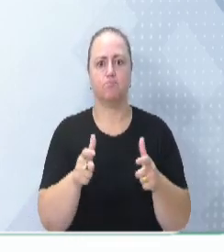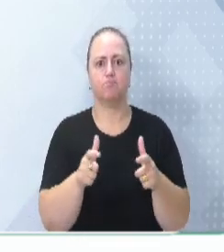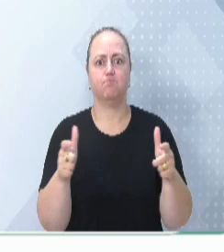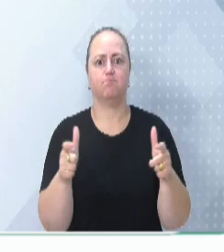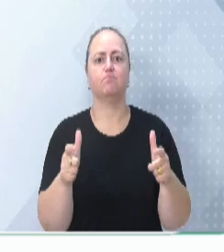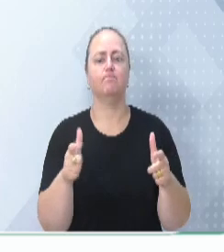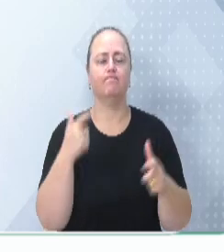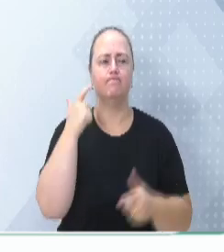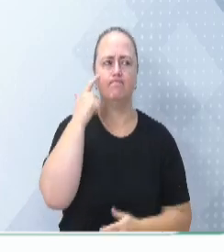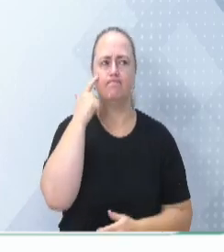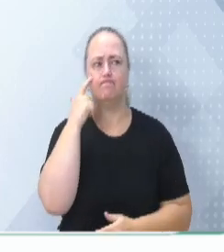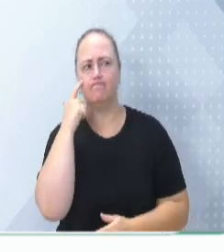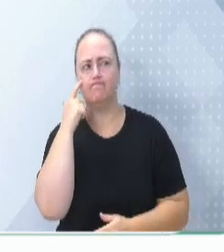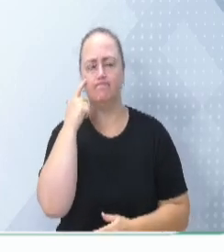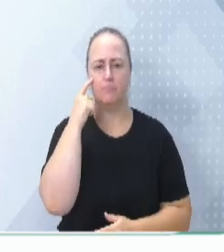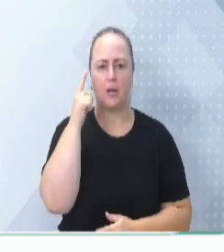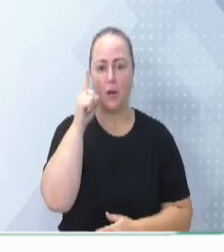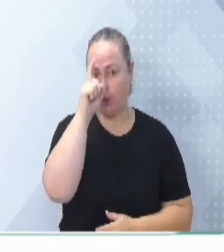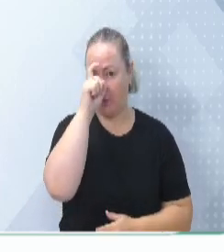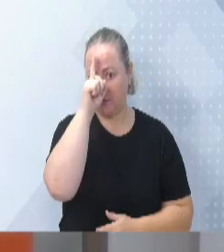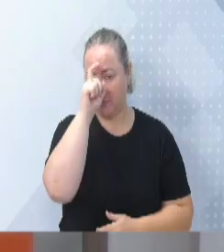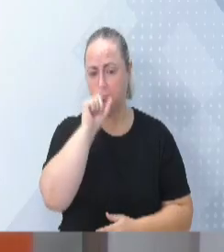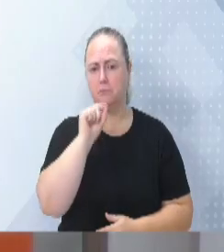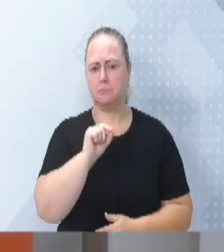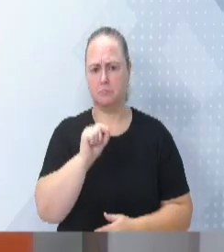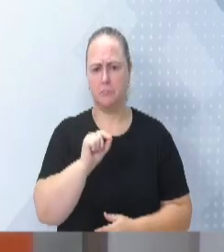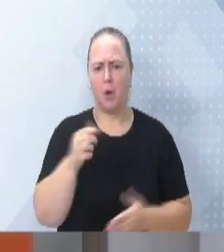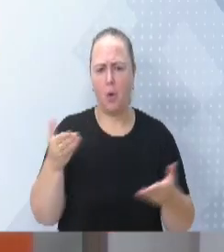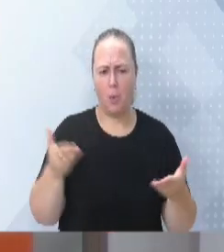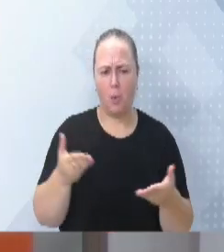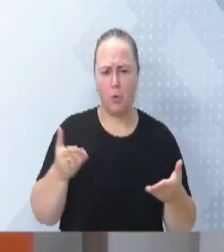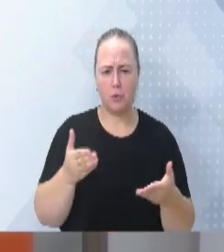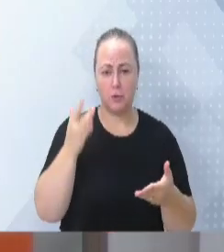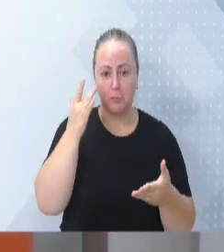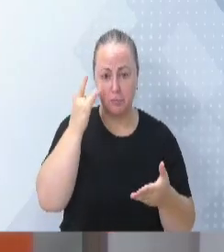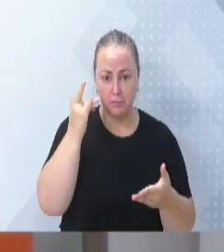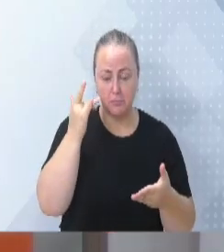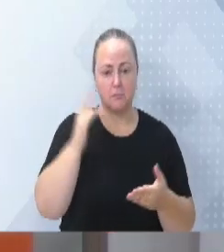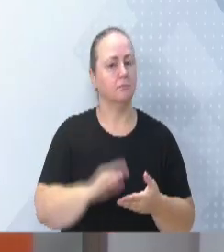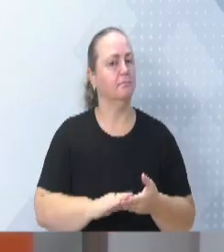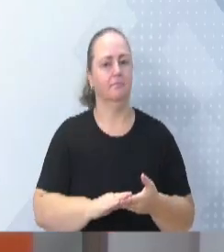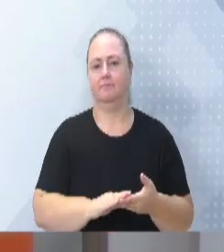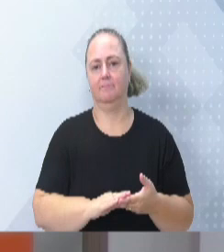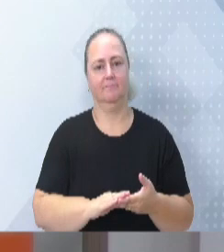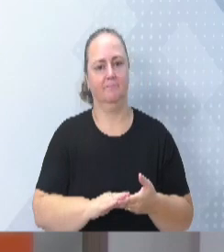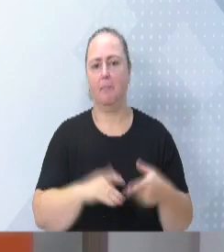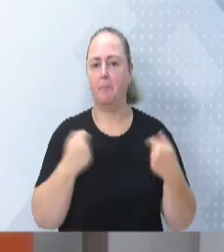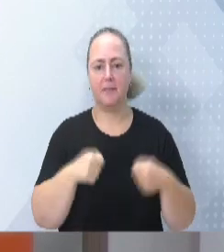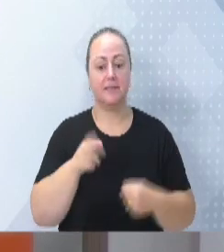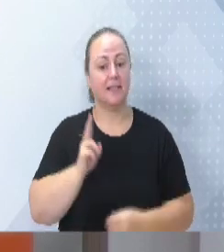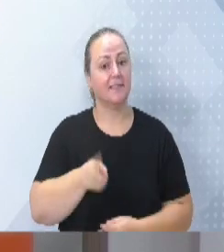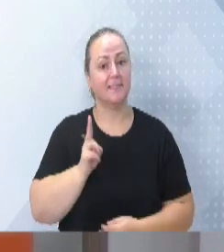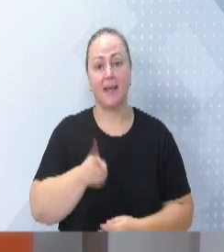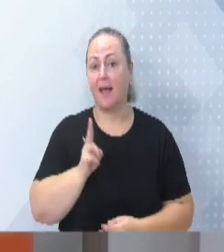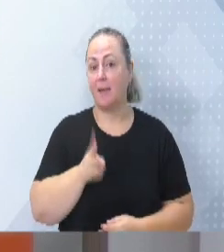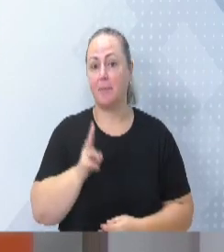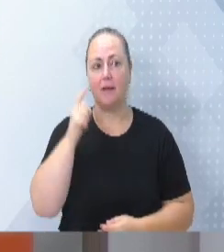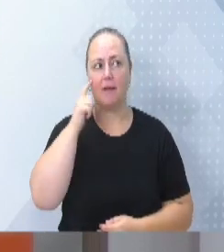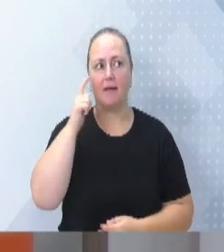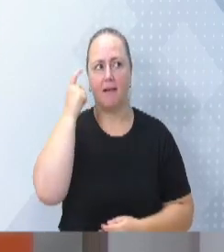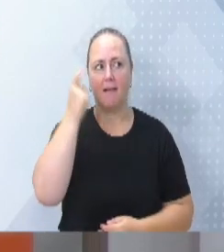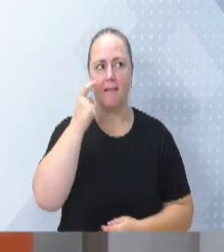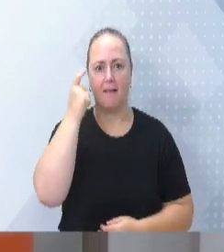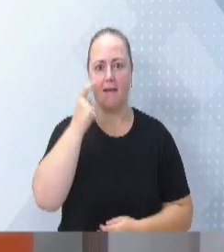Então, nós pensamos no hospital, não para hoje, nem para amanhã, nós pensamos no hospital para sempre, porque a população vai crescer, a